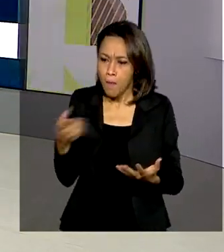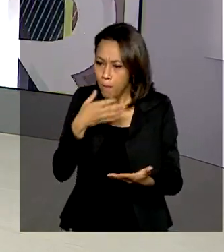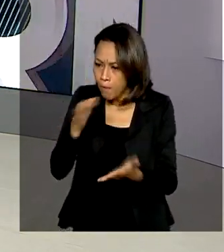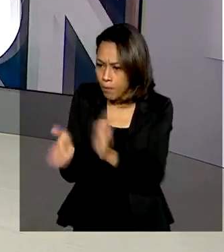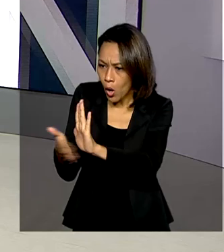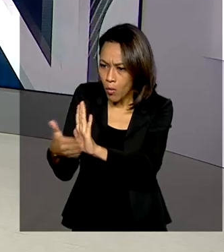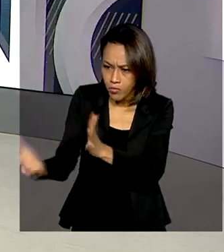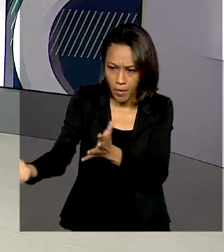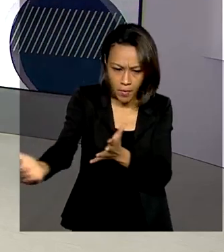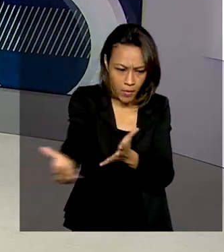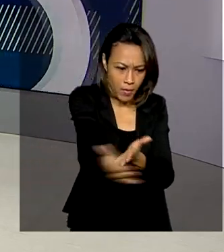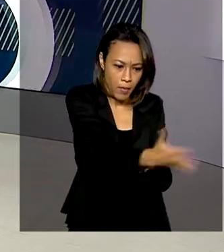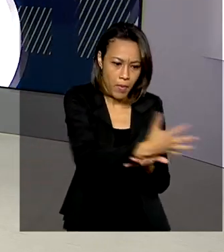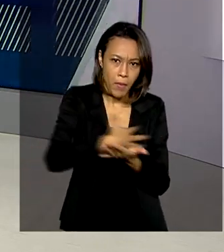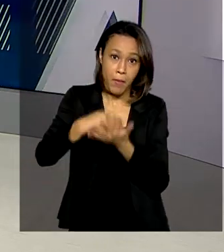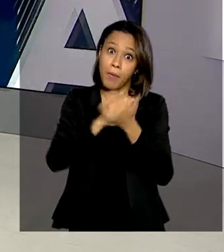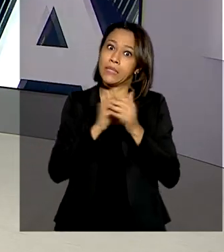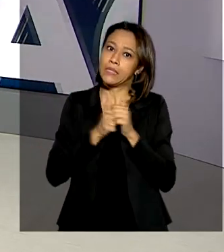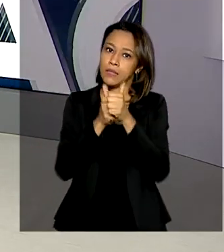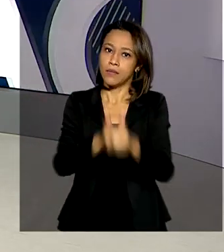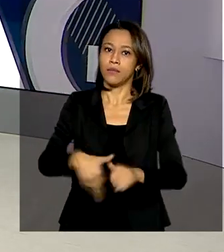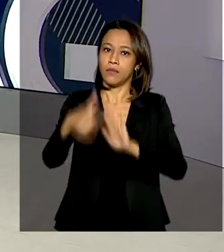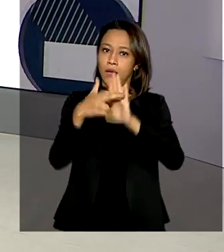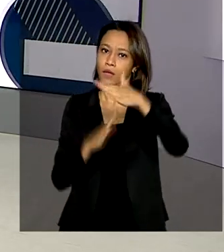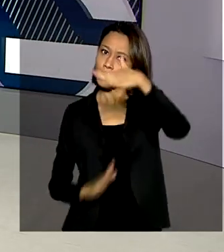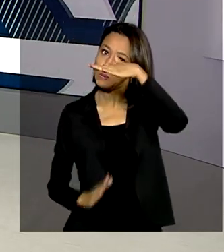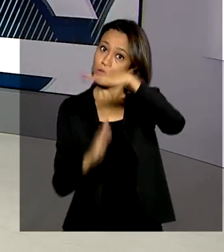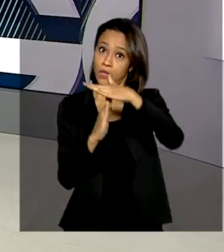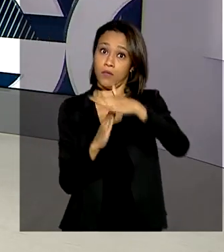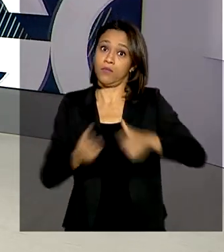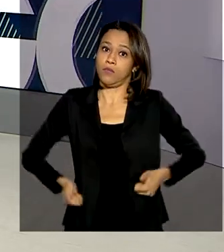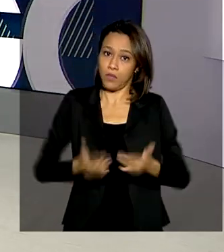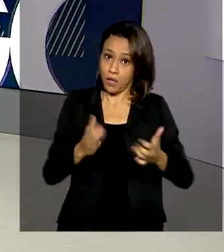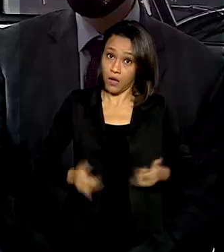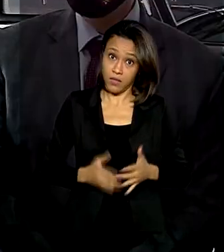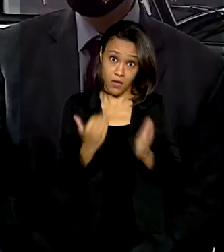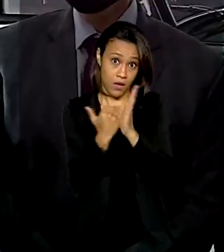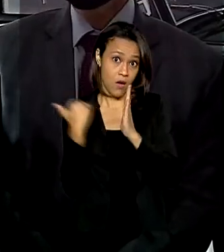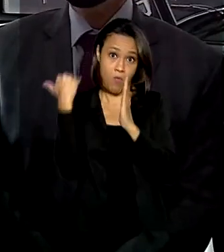mantendo o compromisso com o teto de gastos sem aumento da carga tributária.